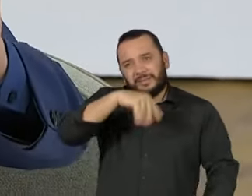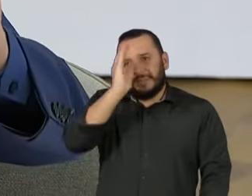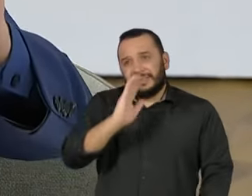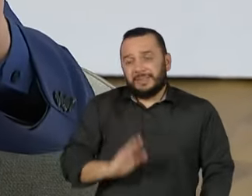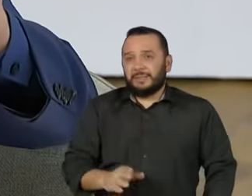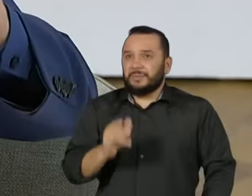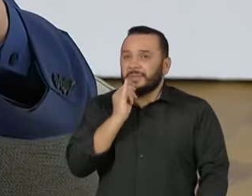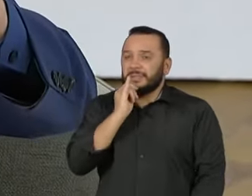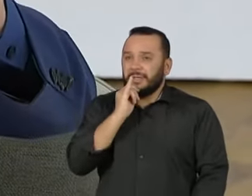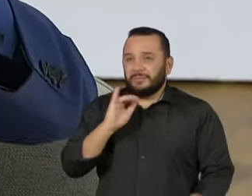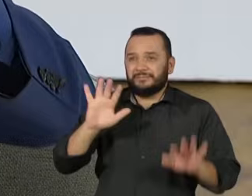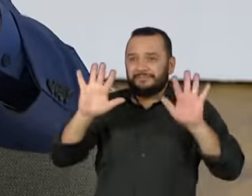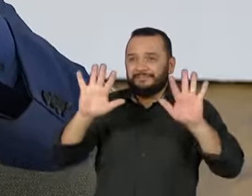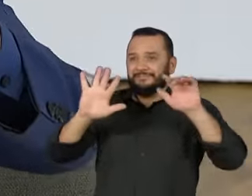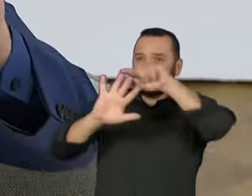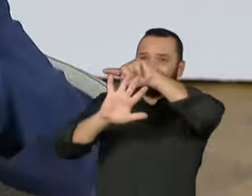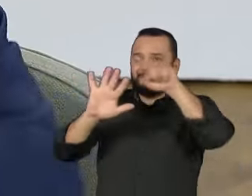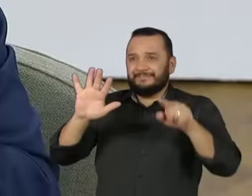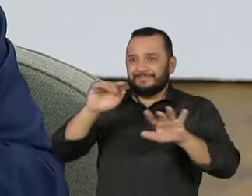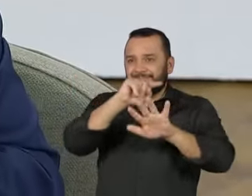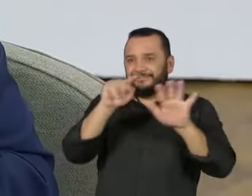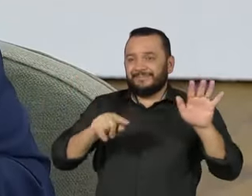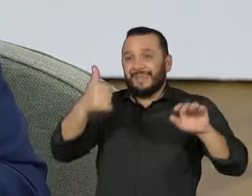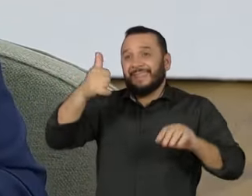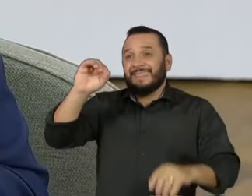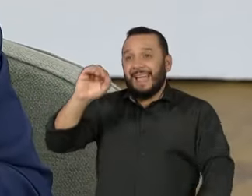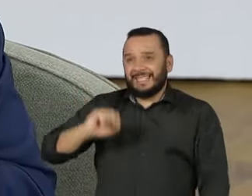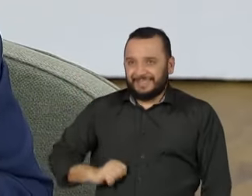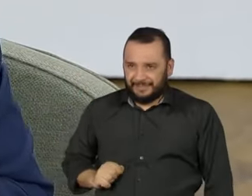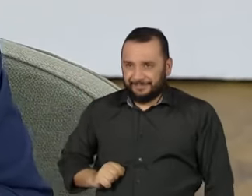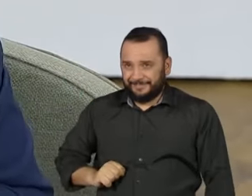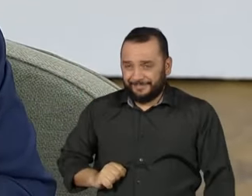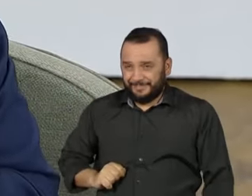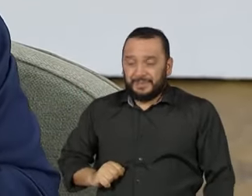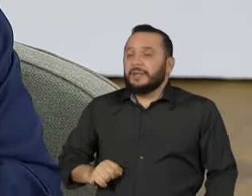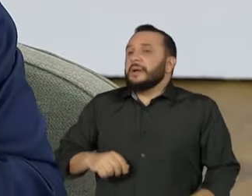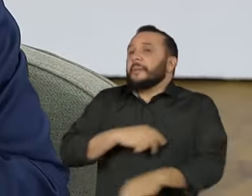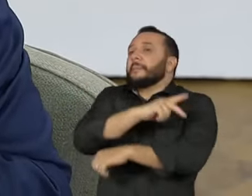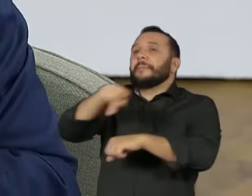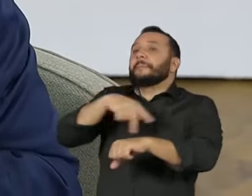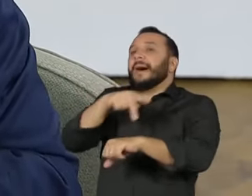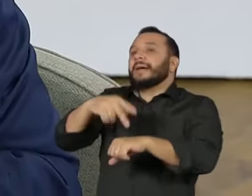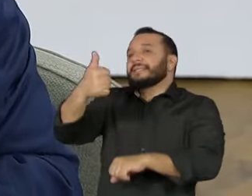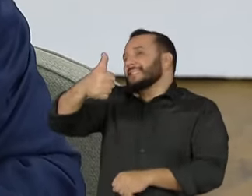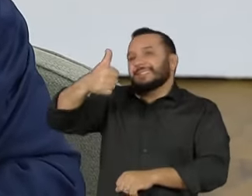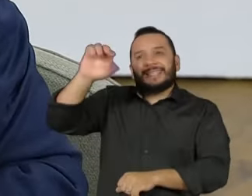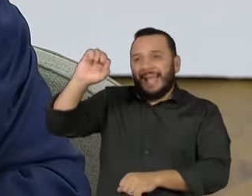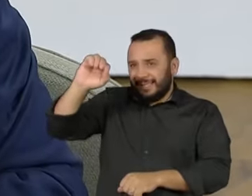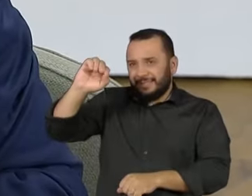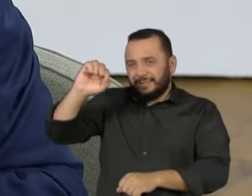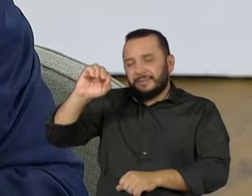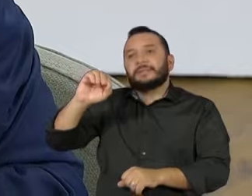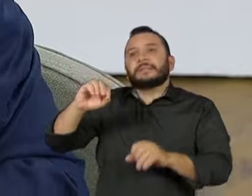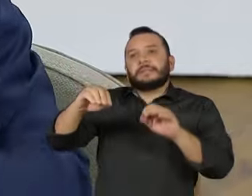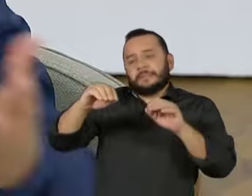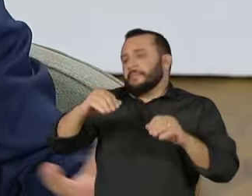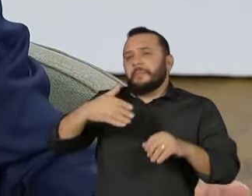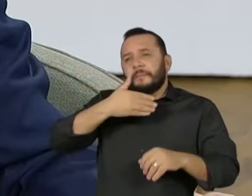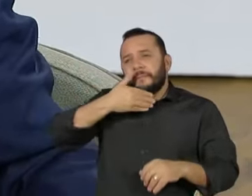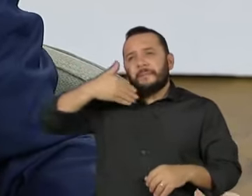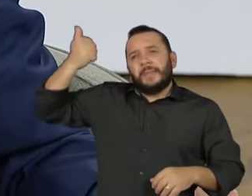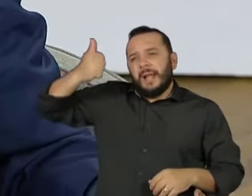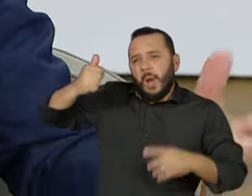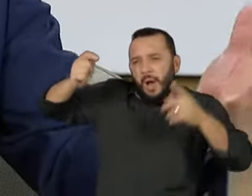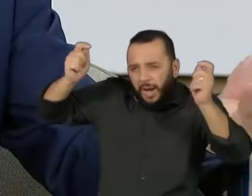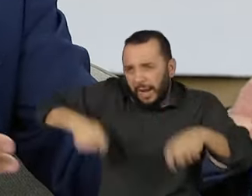duas mãos e pensar nos dez países com maior potencial do planeta, o Brasil está entre os dez e está bem colocado. A